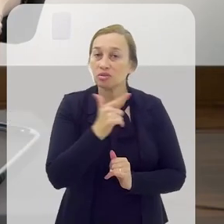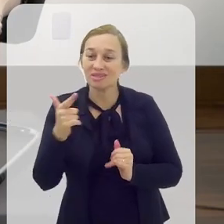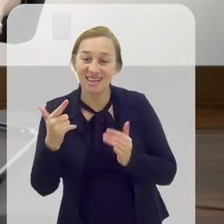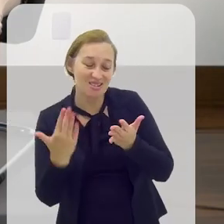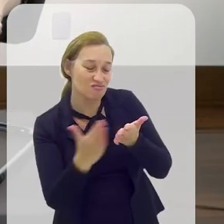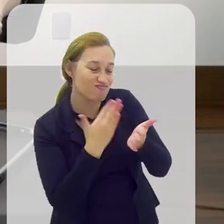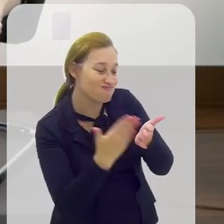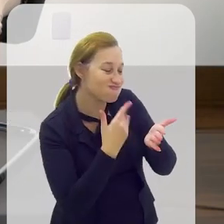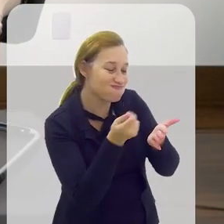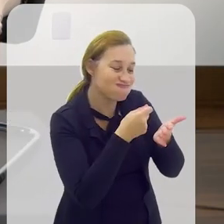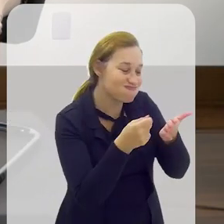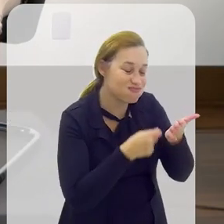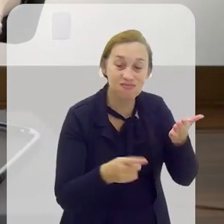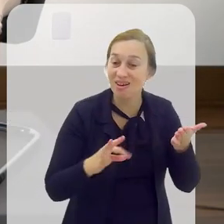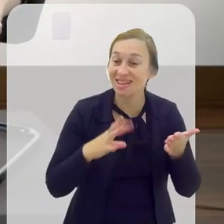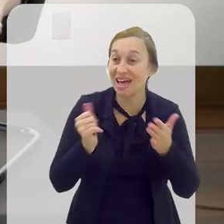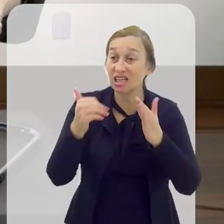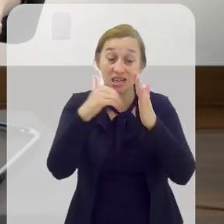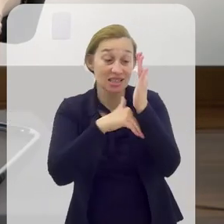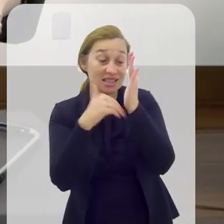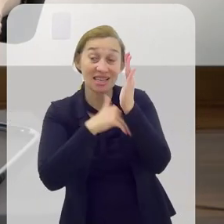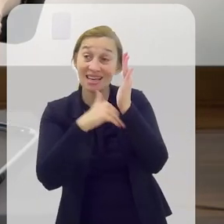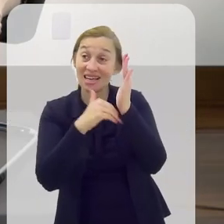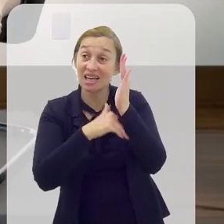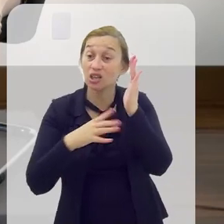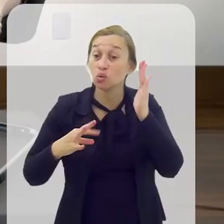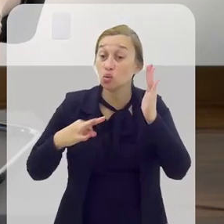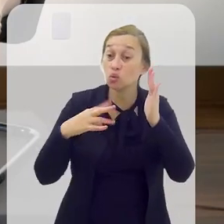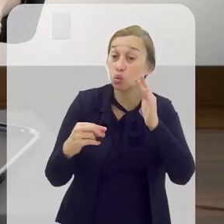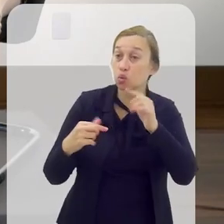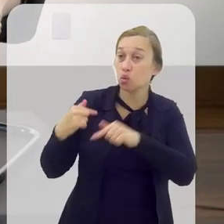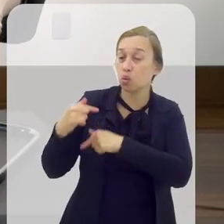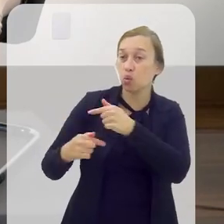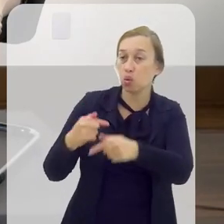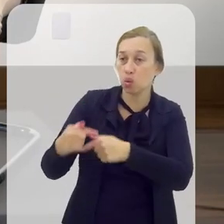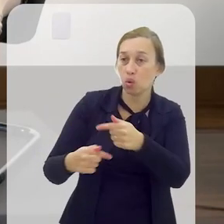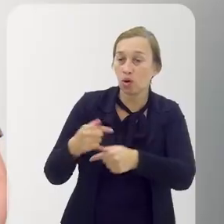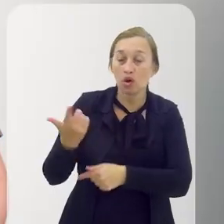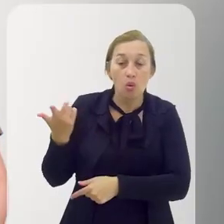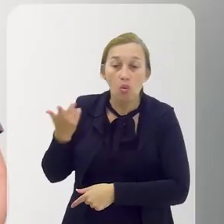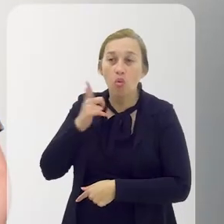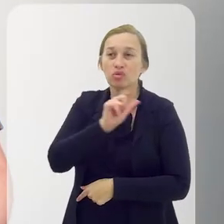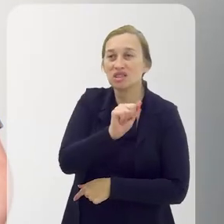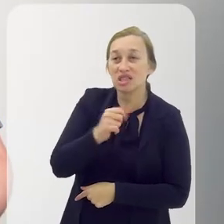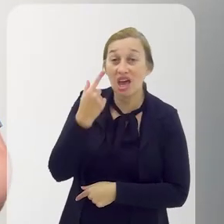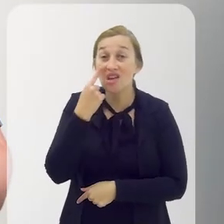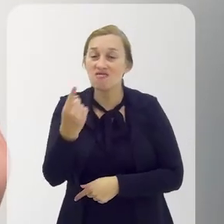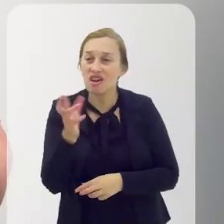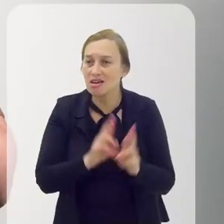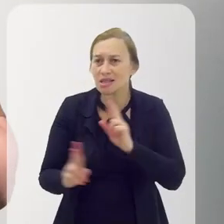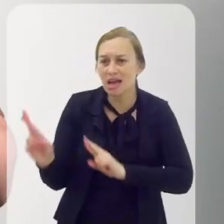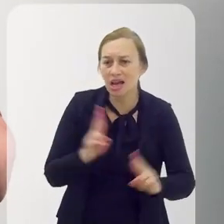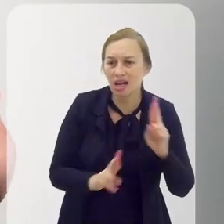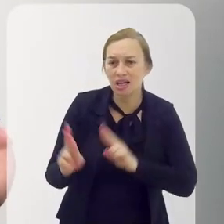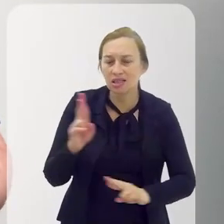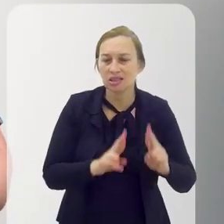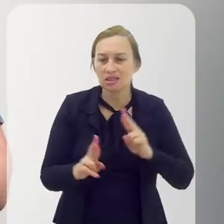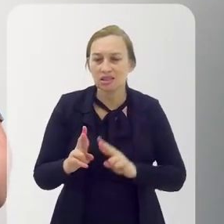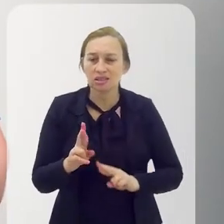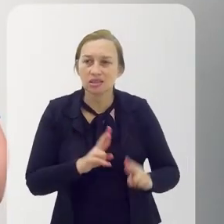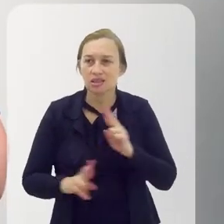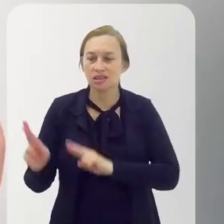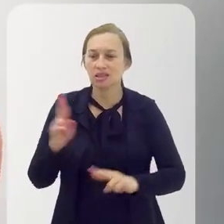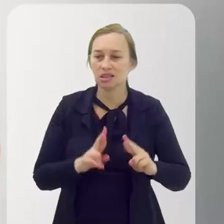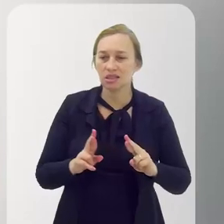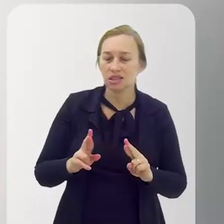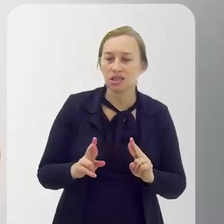escritos sobre. E é tudo. O segredo corre a partir daí. Quando a gente consegue ver essa relação da